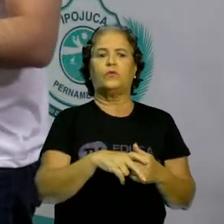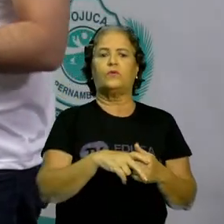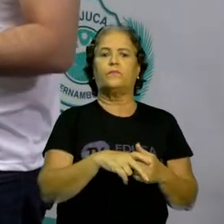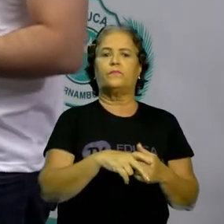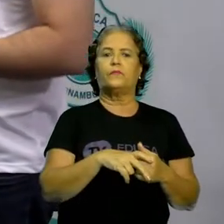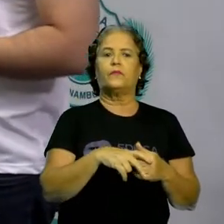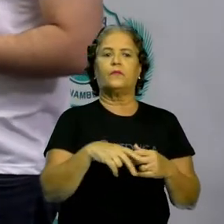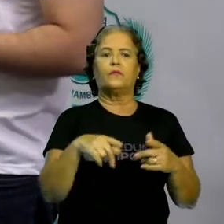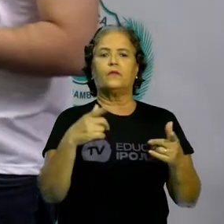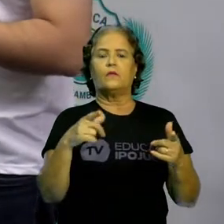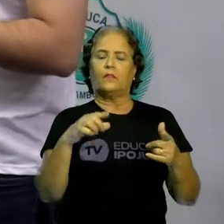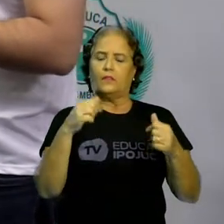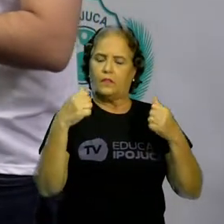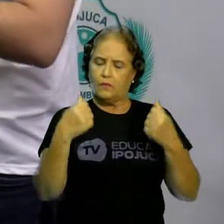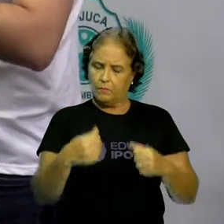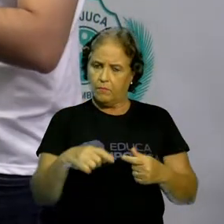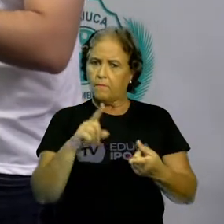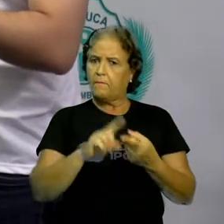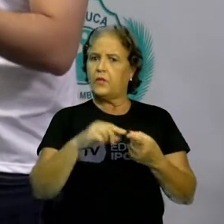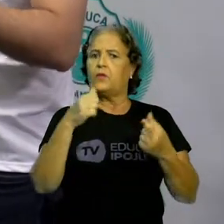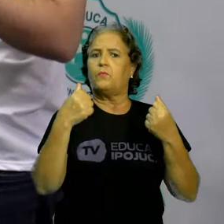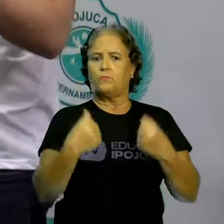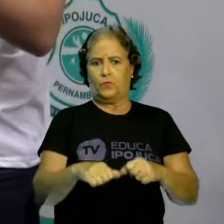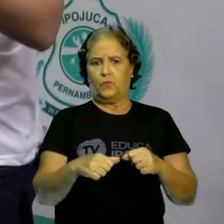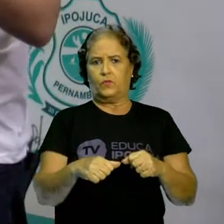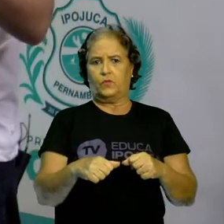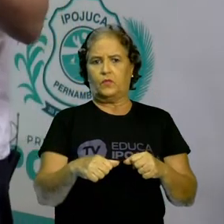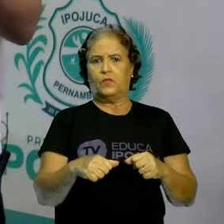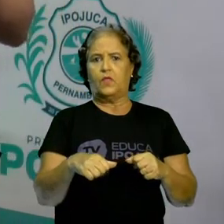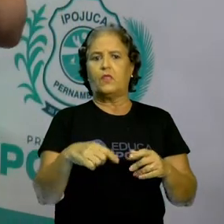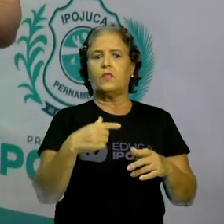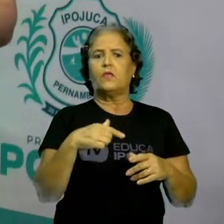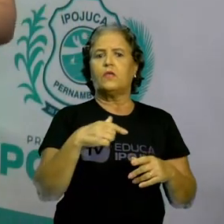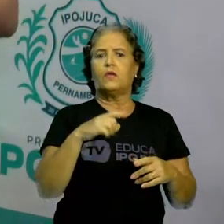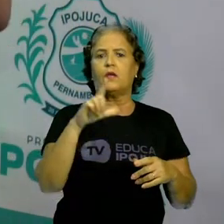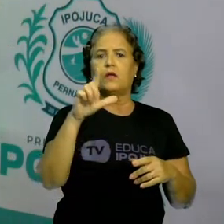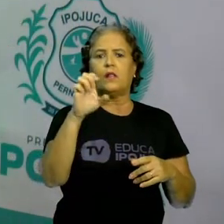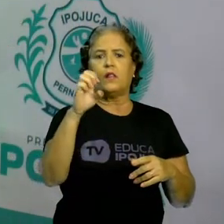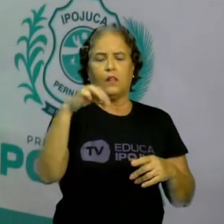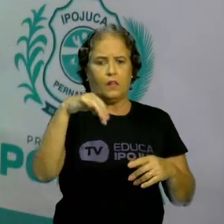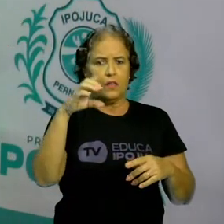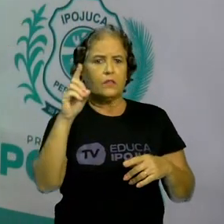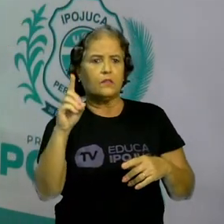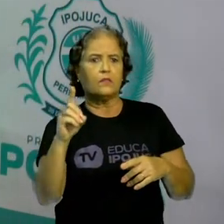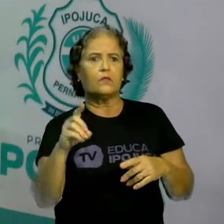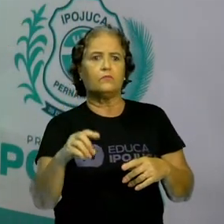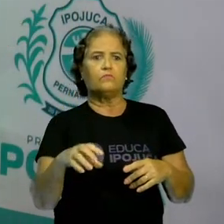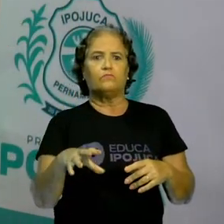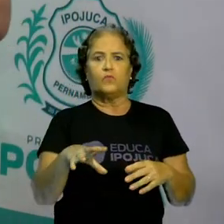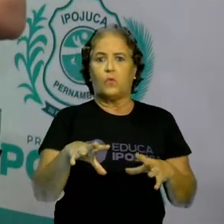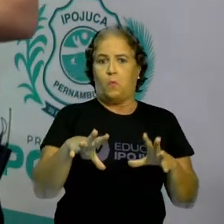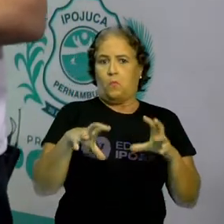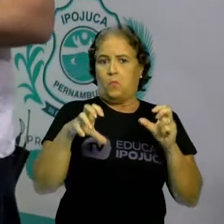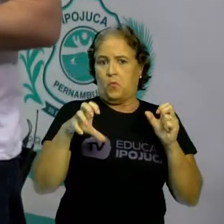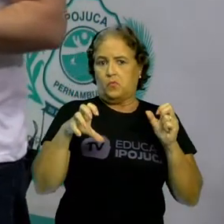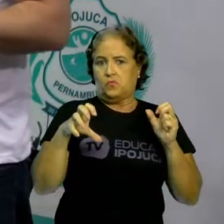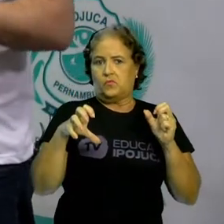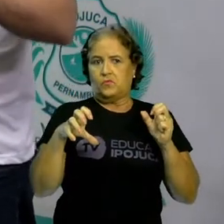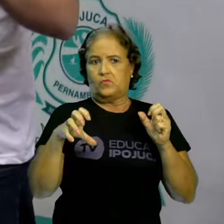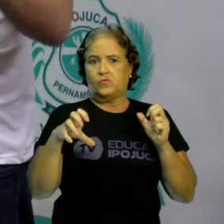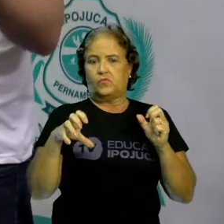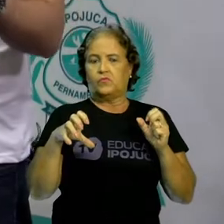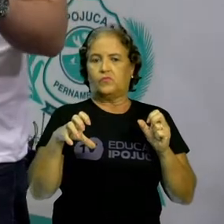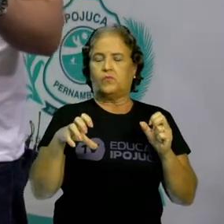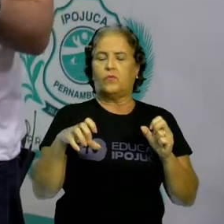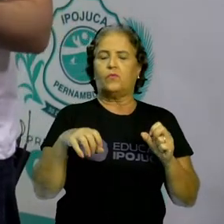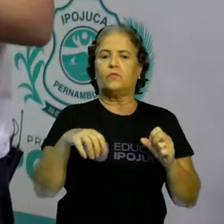cidade. Nós temos aí a lenda do monstro do Rio Ipojuca, que inclusive virou livro aqui, né? Então,